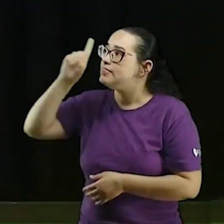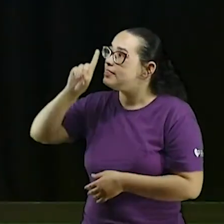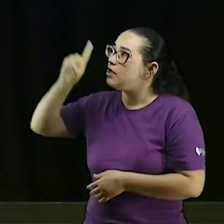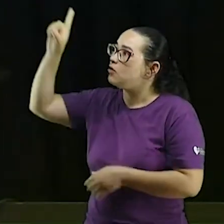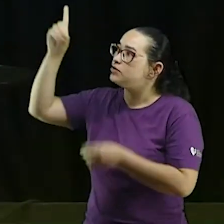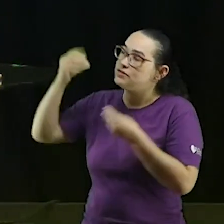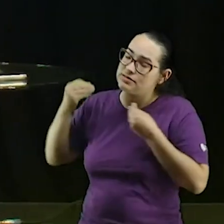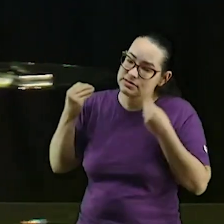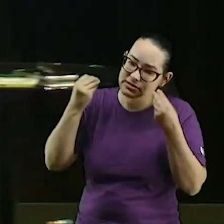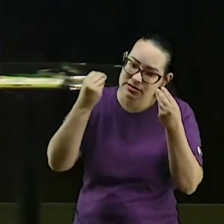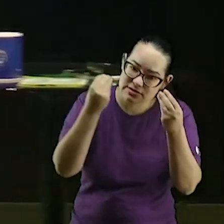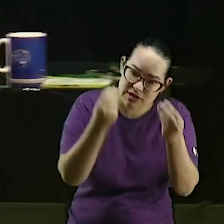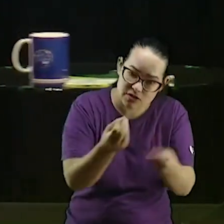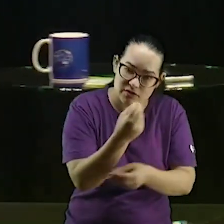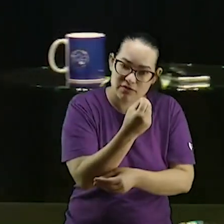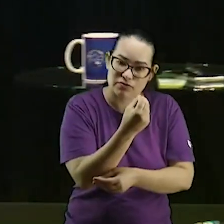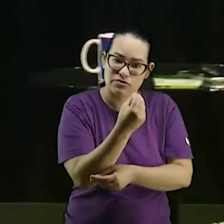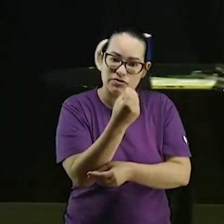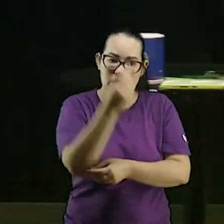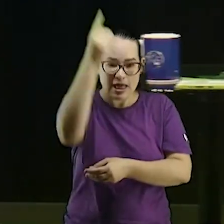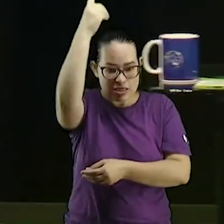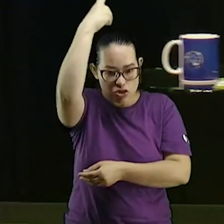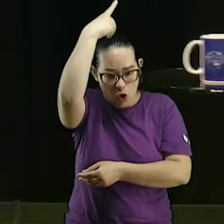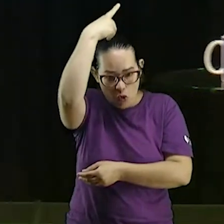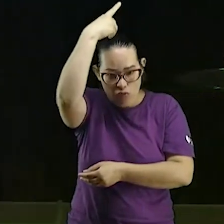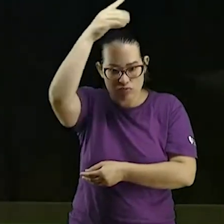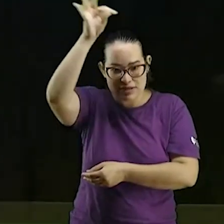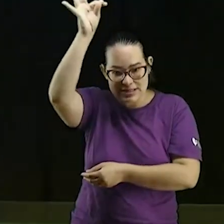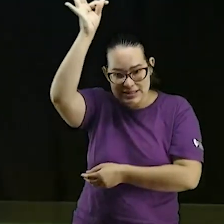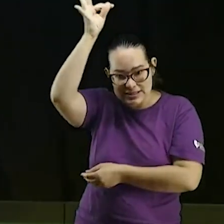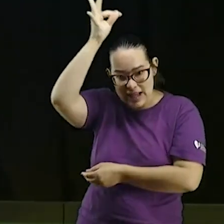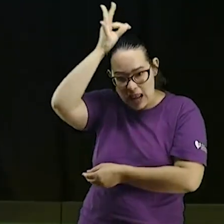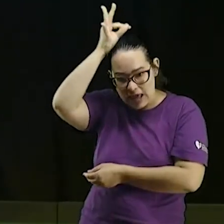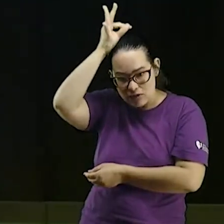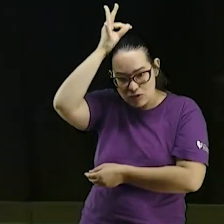outro ele deu dois talentos e a outro ele deu um talento